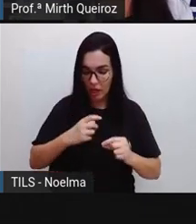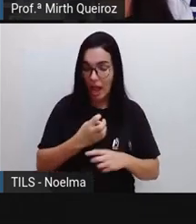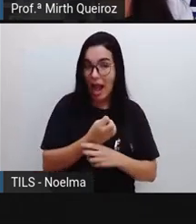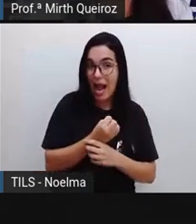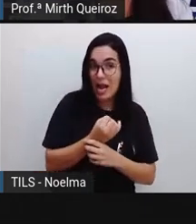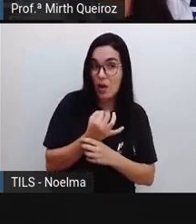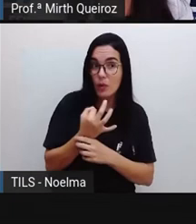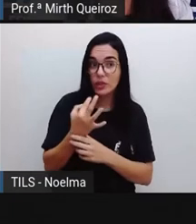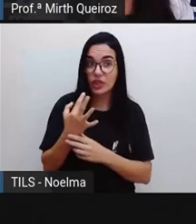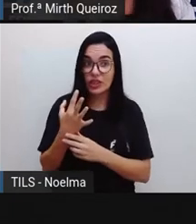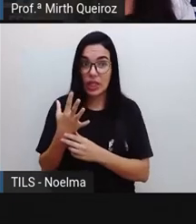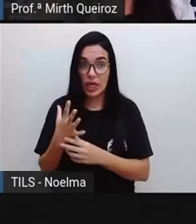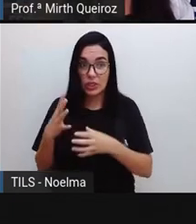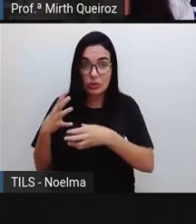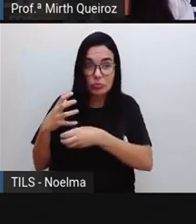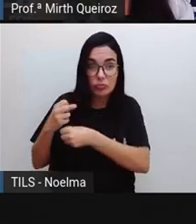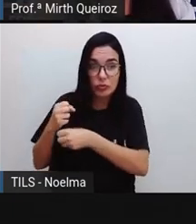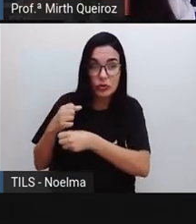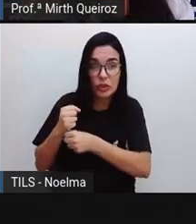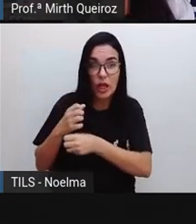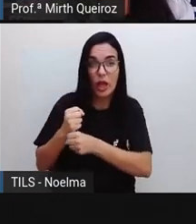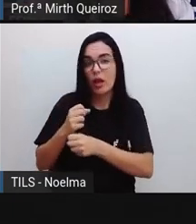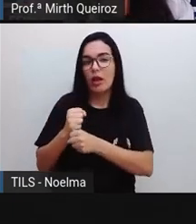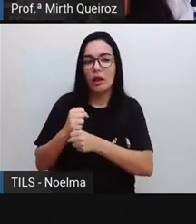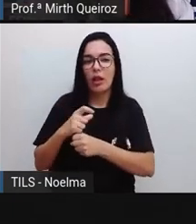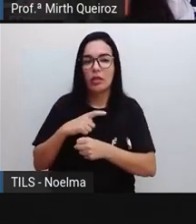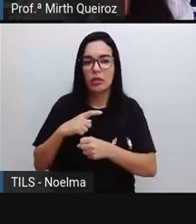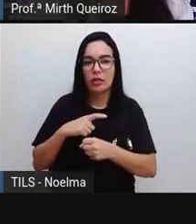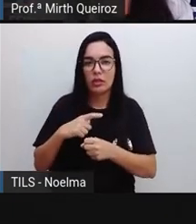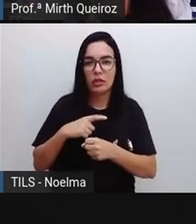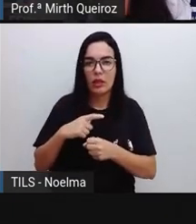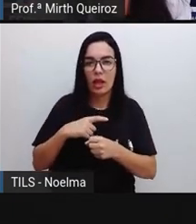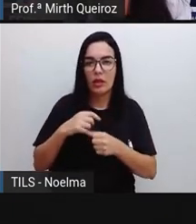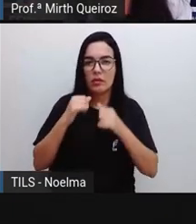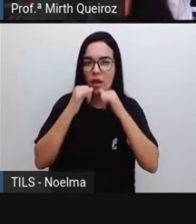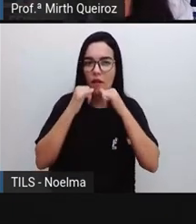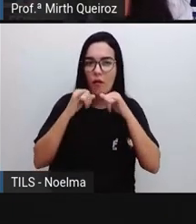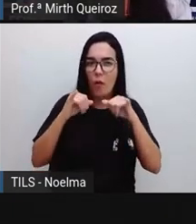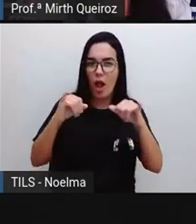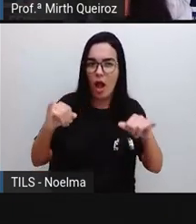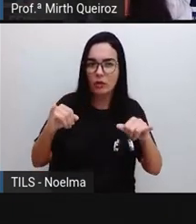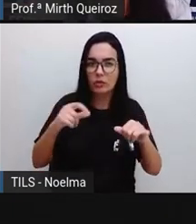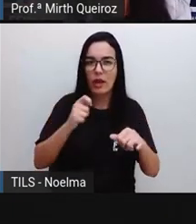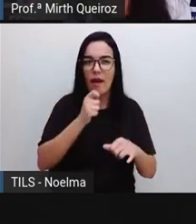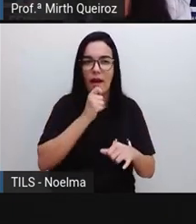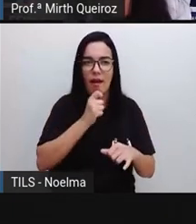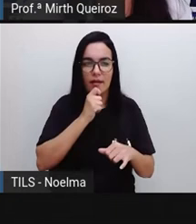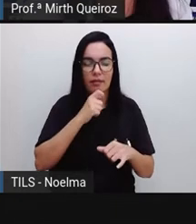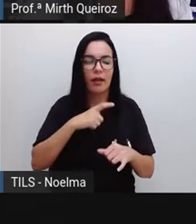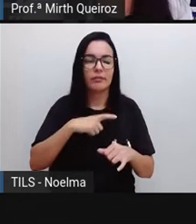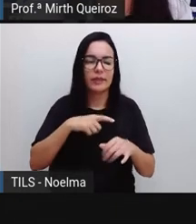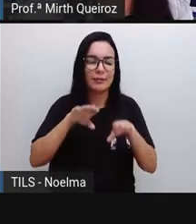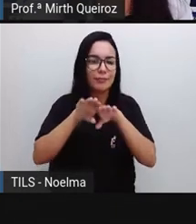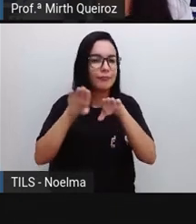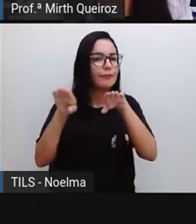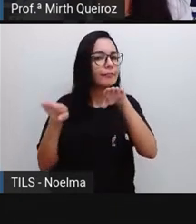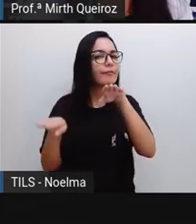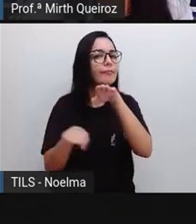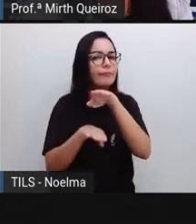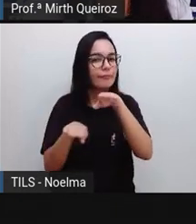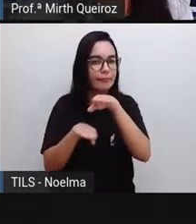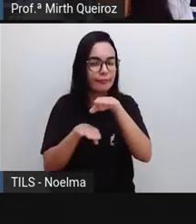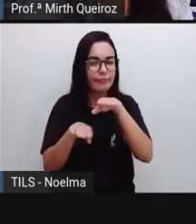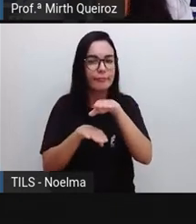de, nesse caso, de casos divulgados, ainda era inferior à quantidade